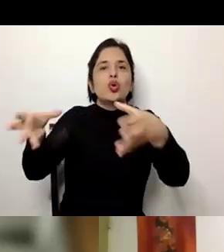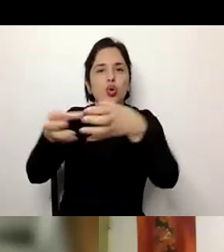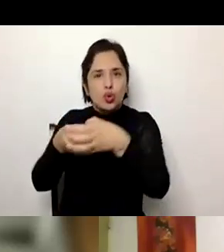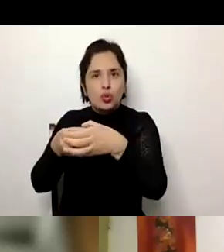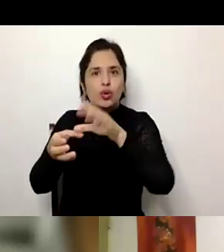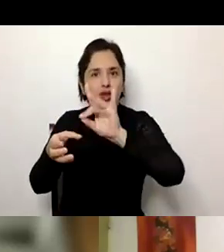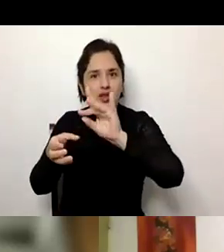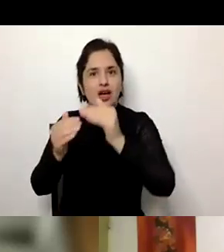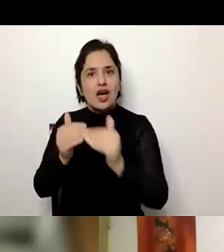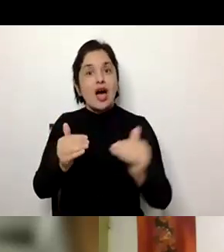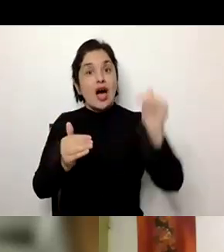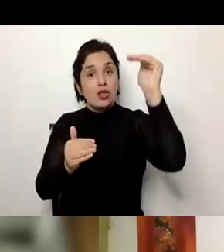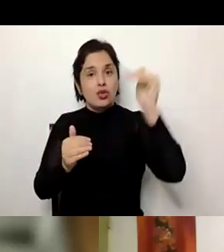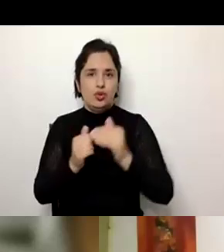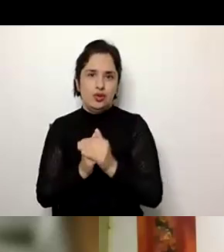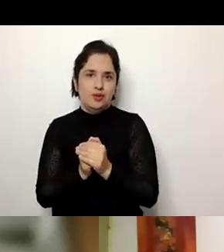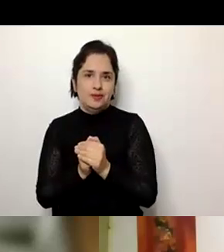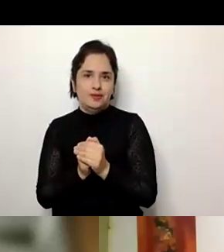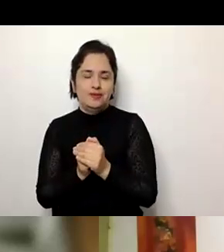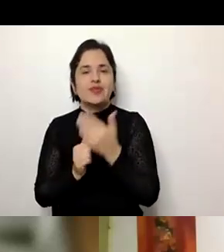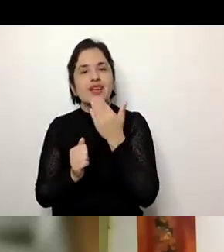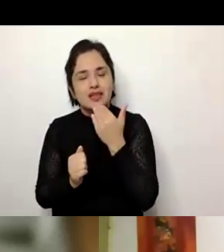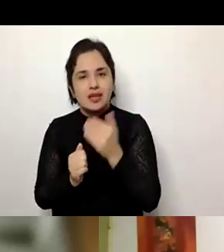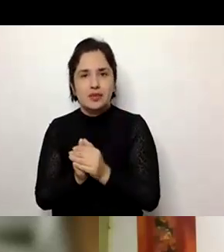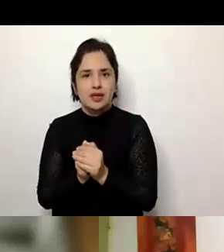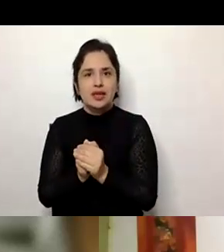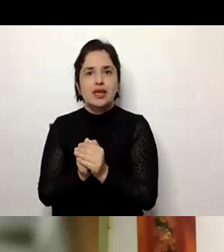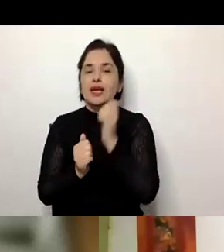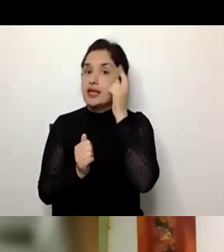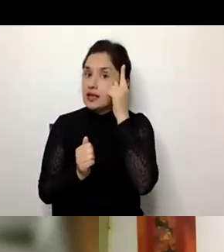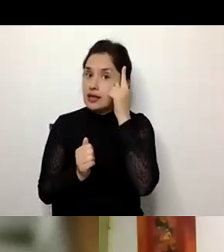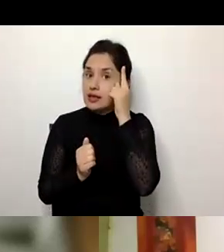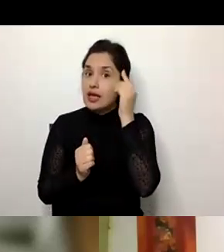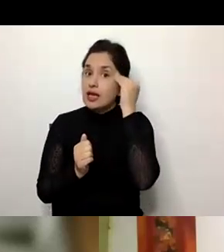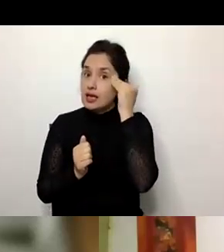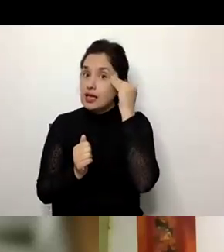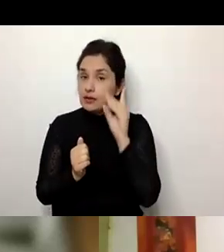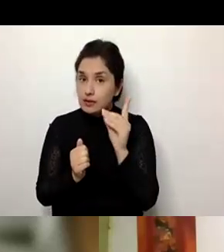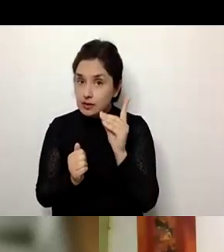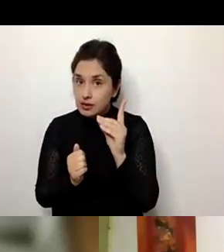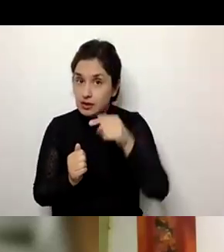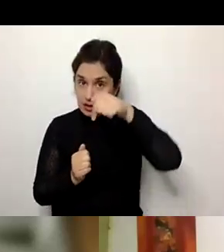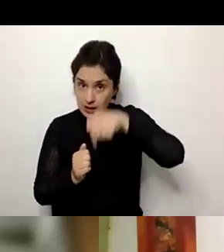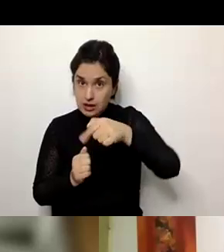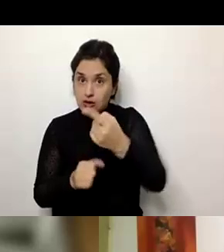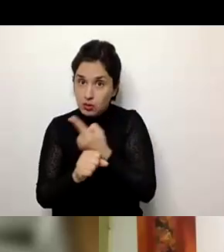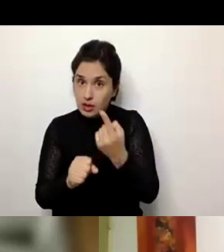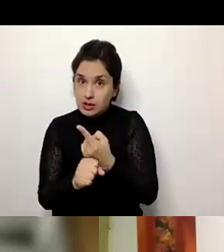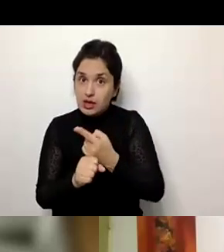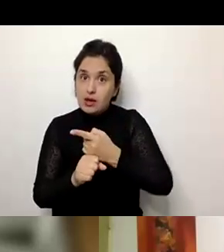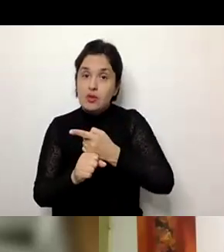é o adulto e o idoso, né, e também precisamos entender que a deficiência intelectual que nós falamos aqui é a